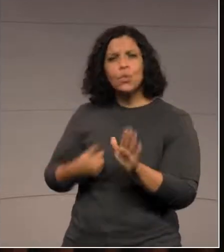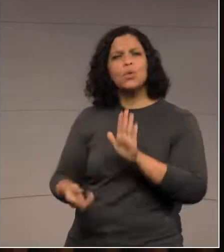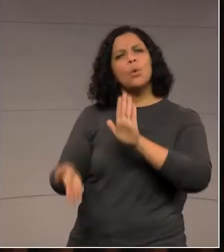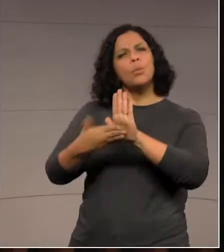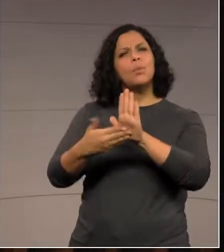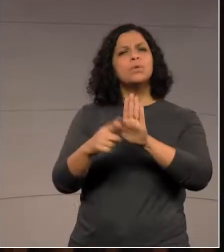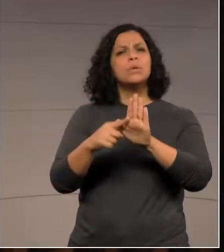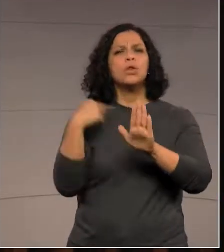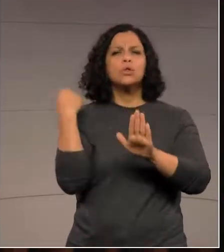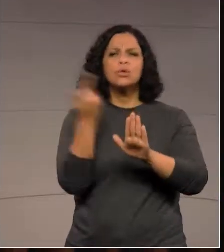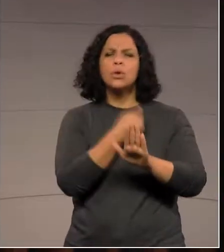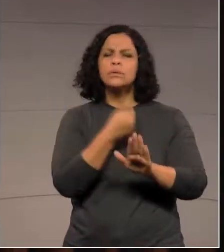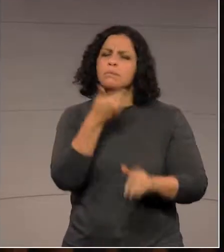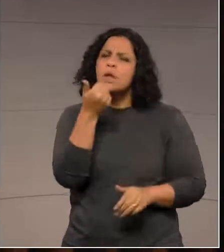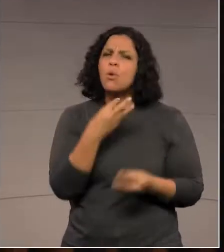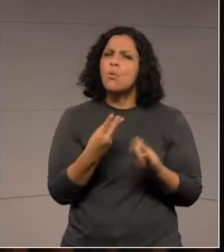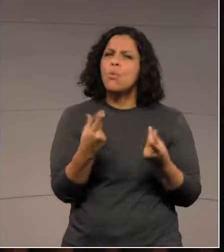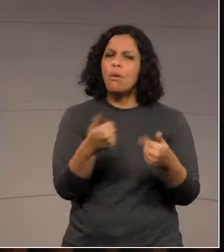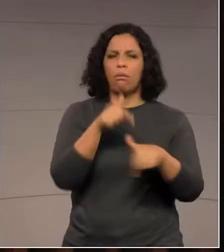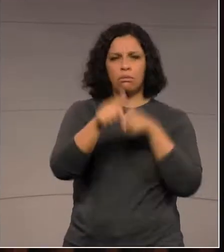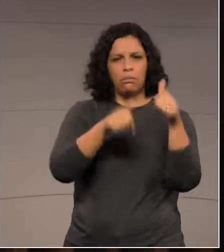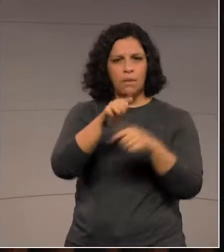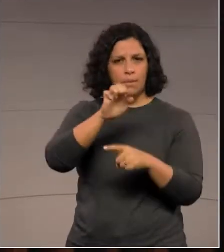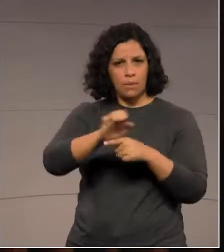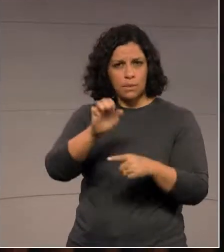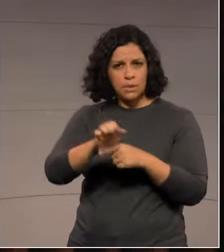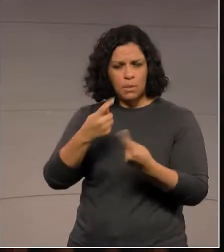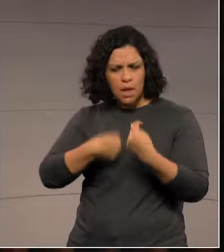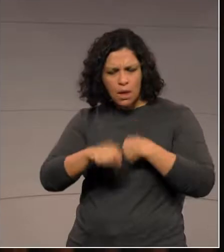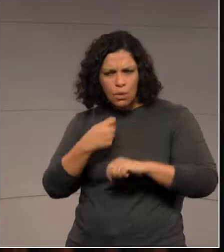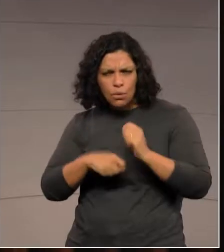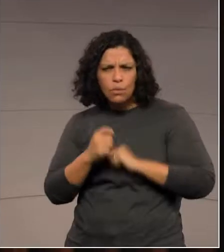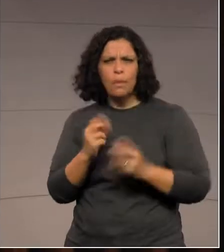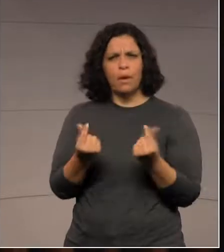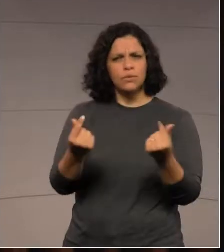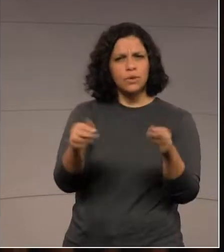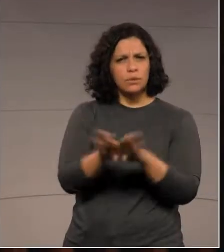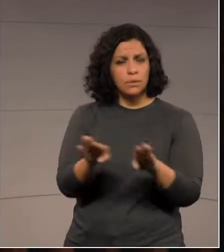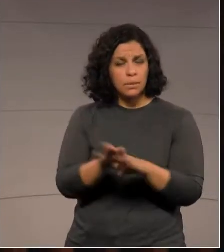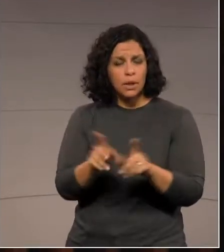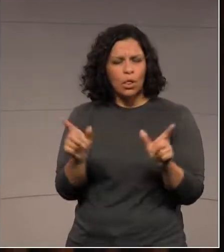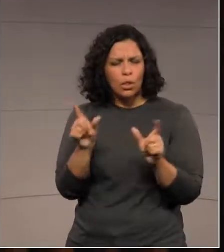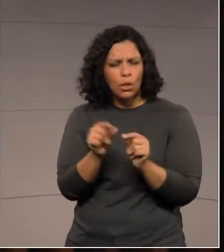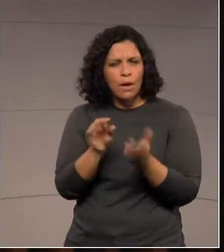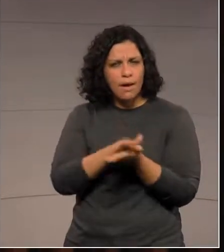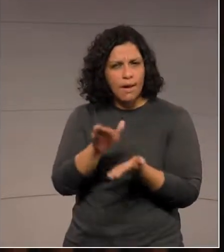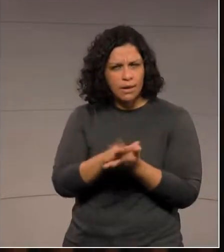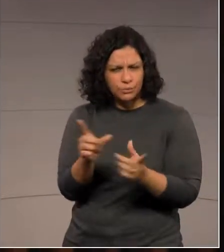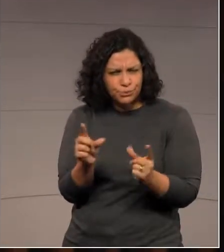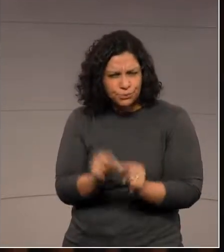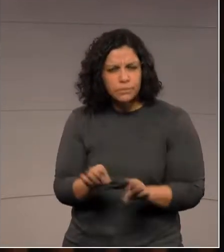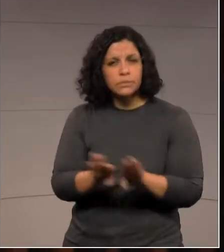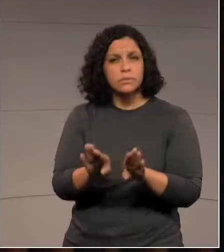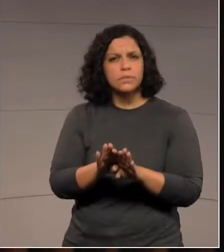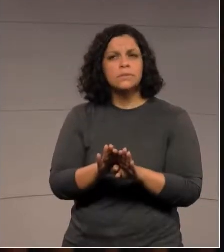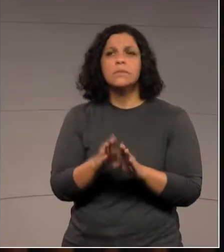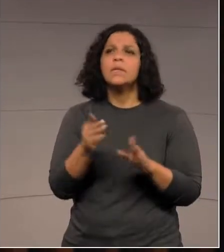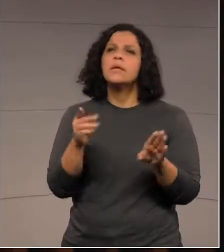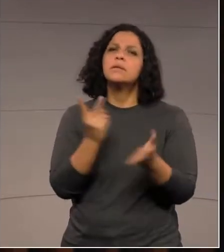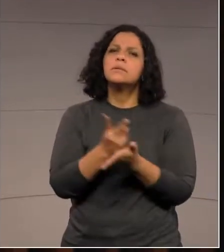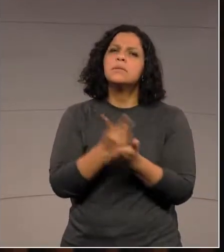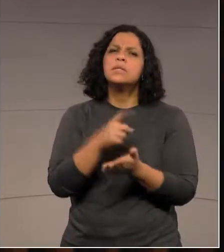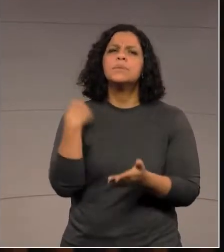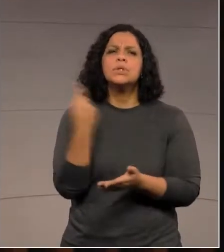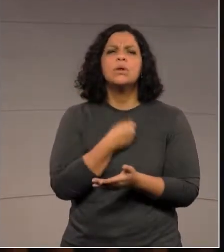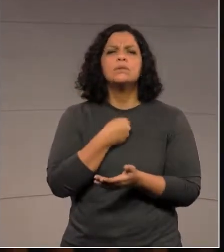de dar mais eficiência à máquina pública, de economia, de enxugamento, e, claro, no fim do dia, sempre de prestar